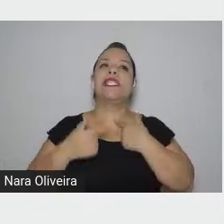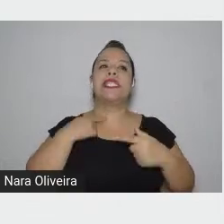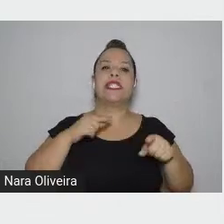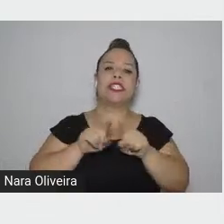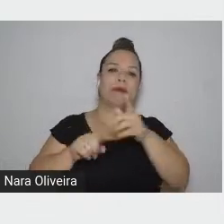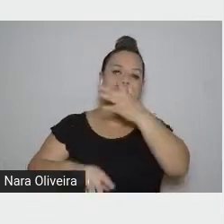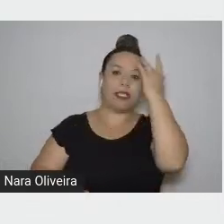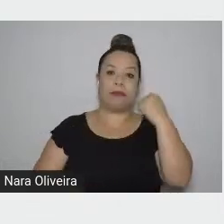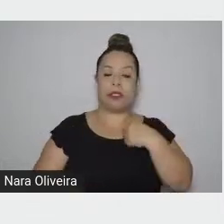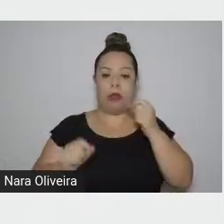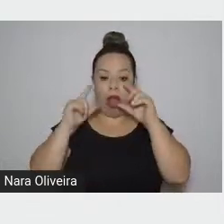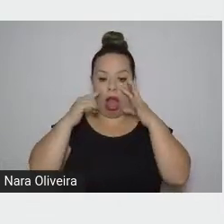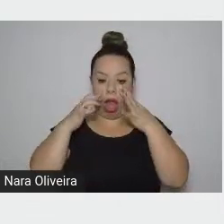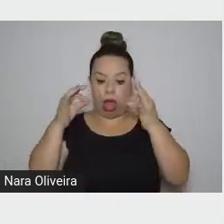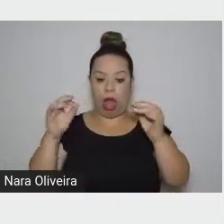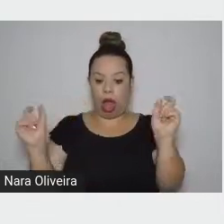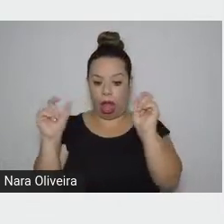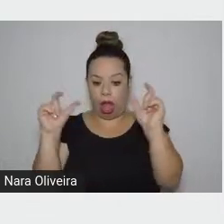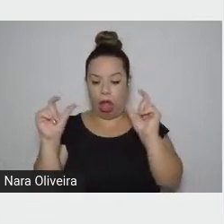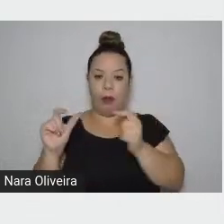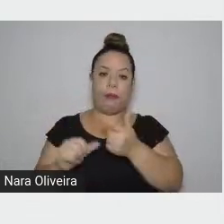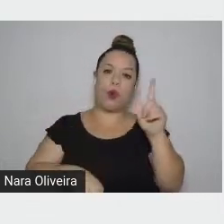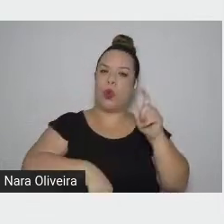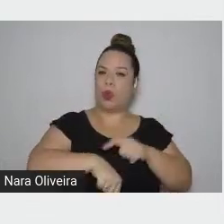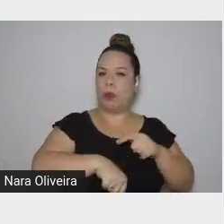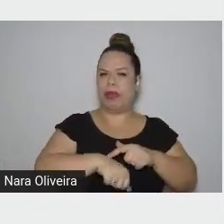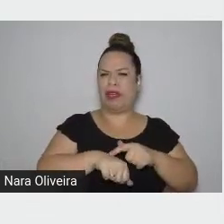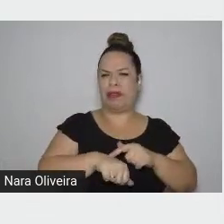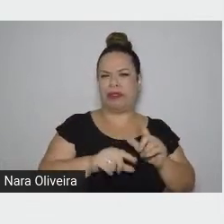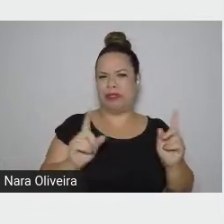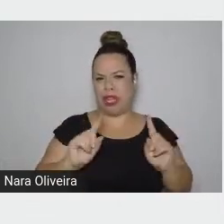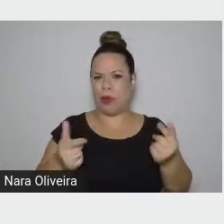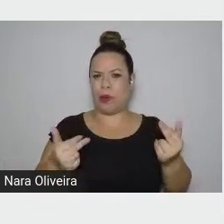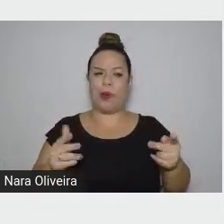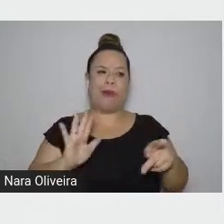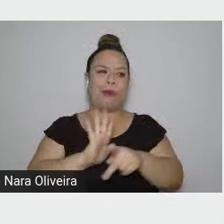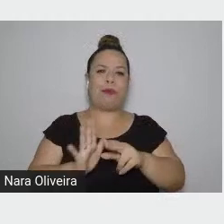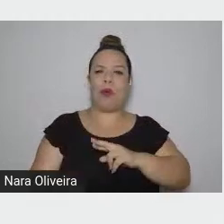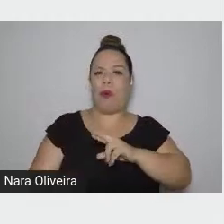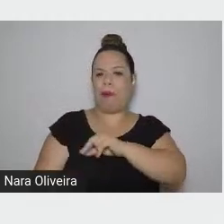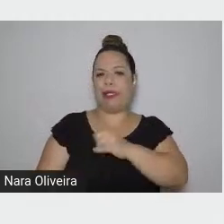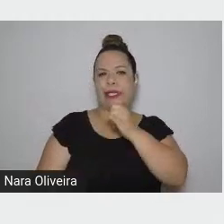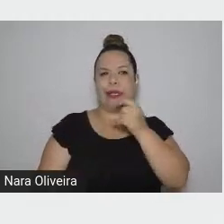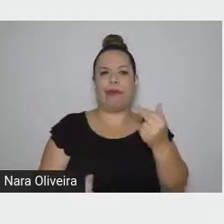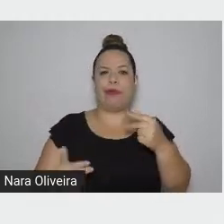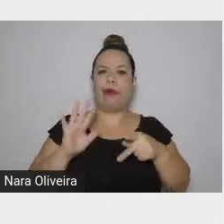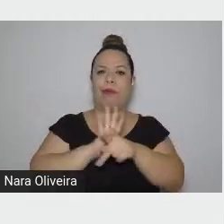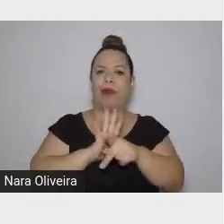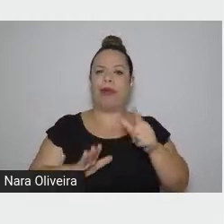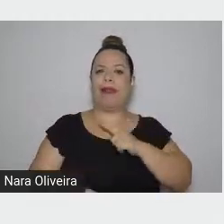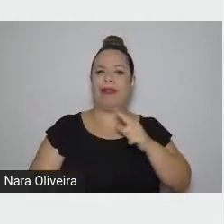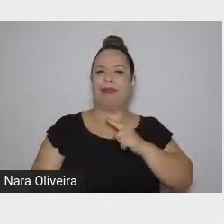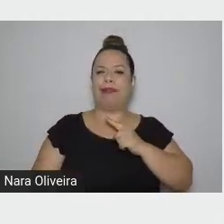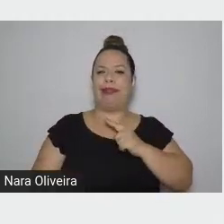para um outro tempo, como numa viagem na máquina do tempo,